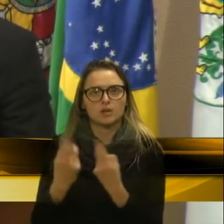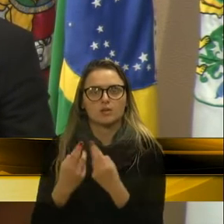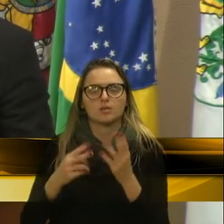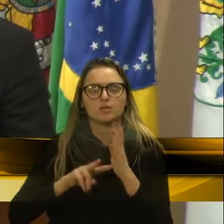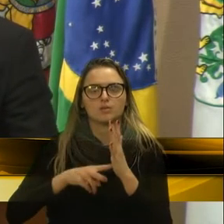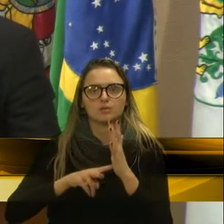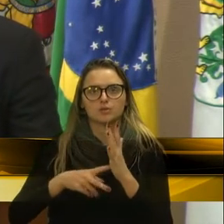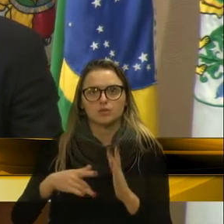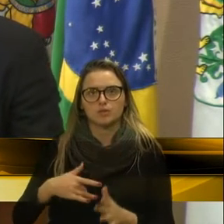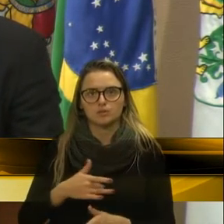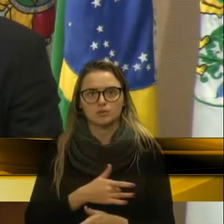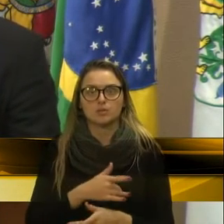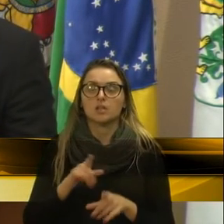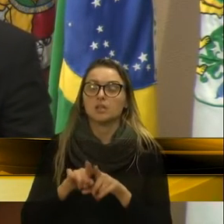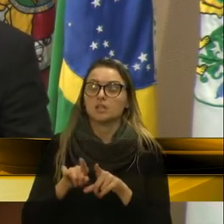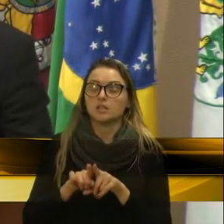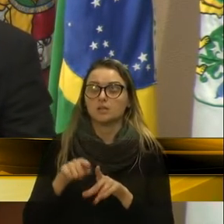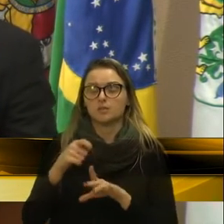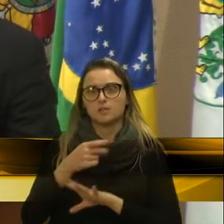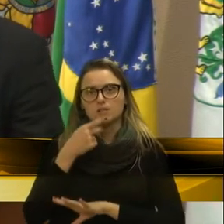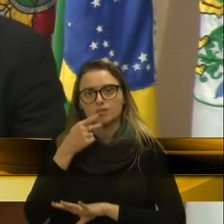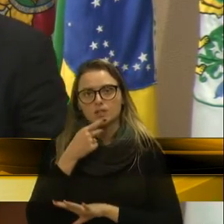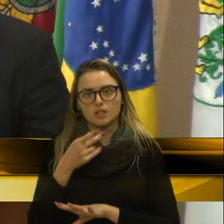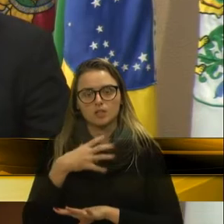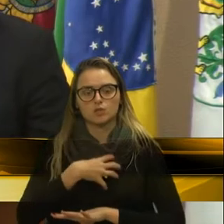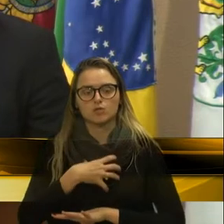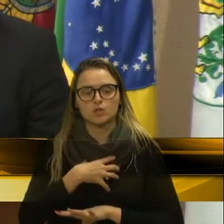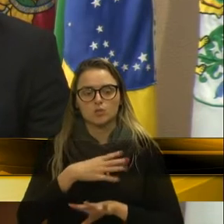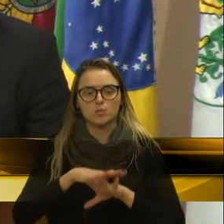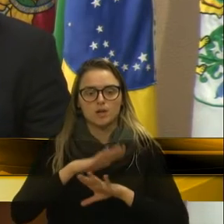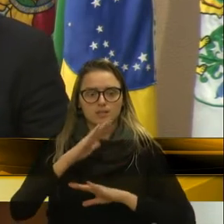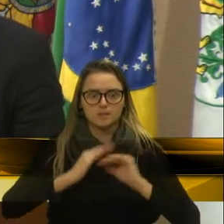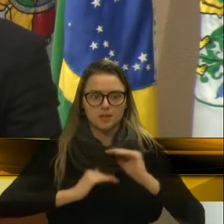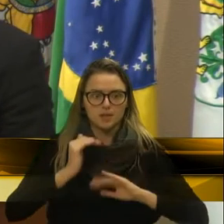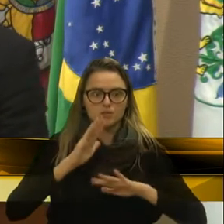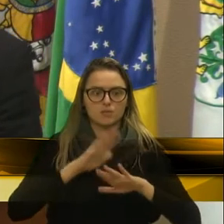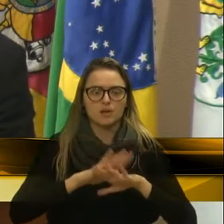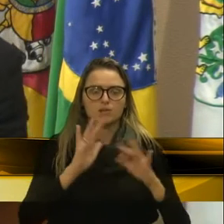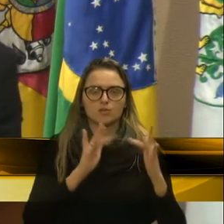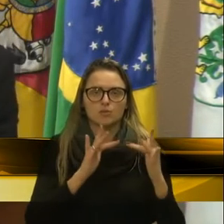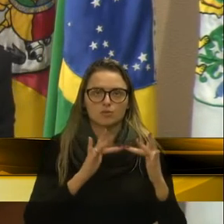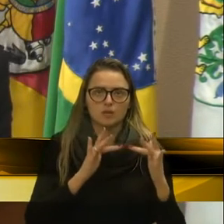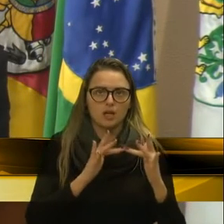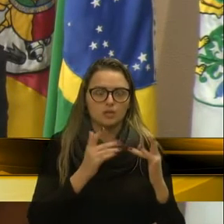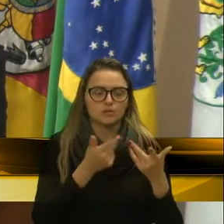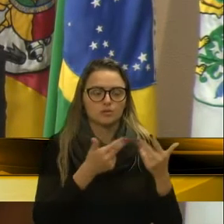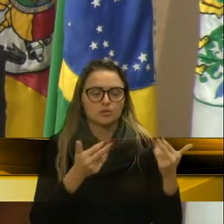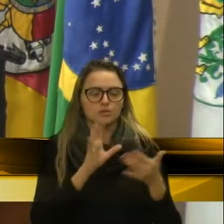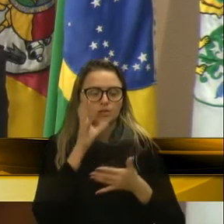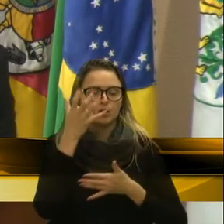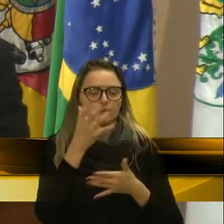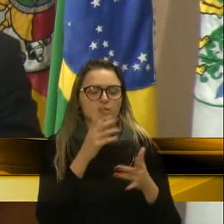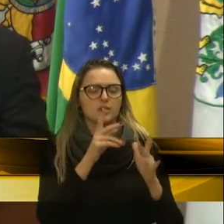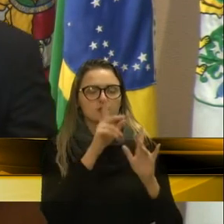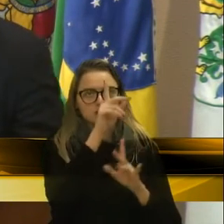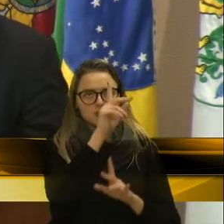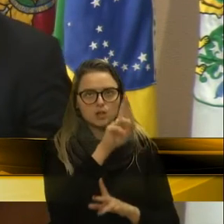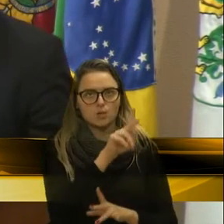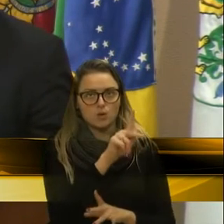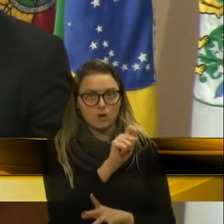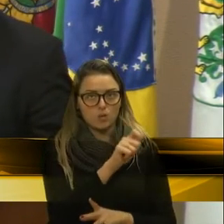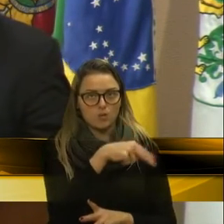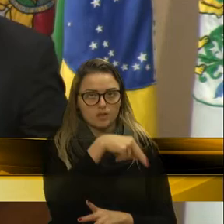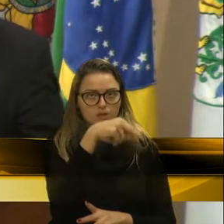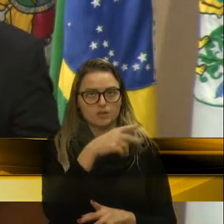com o SIN de Saúde, que o SIN de Saúde também se manifeste de forma mais efusiva, mais clara, em relação ao que está acontecendo com os servidores do IGH. Uma